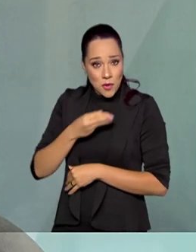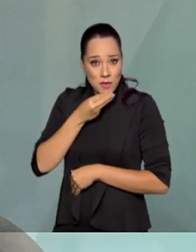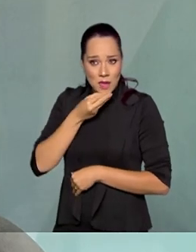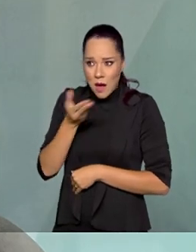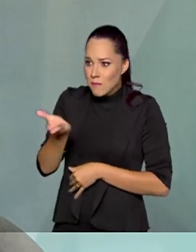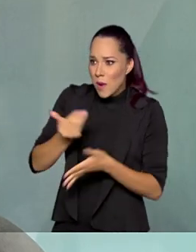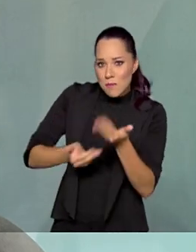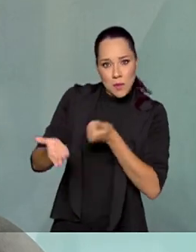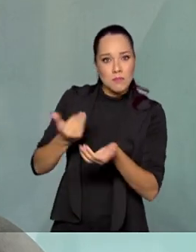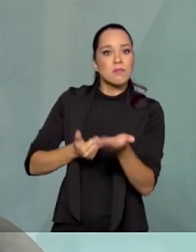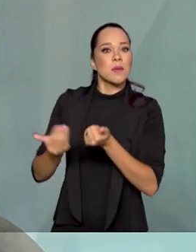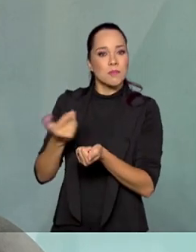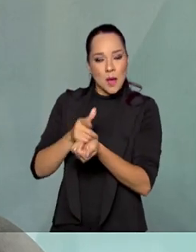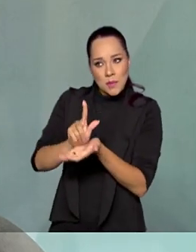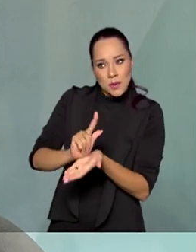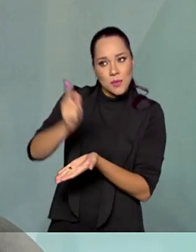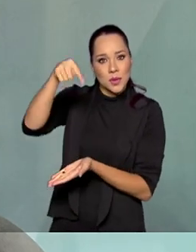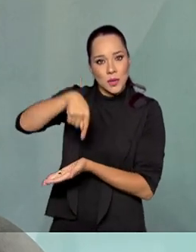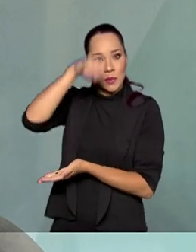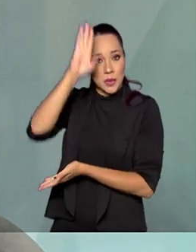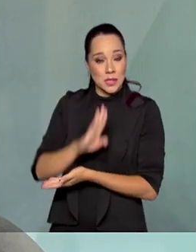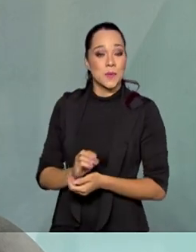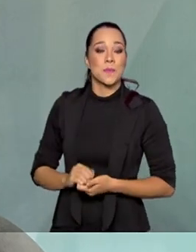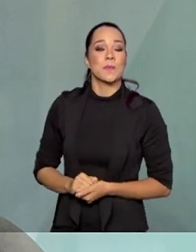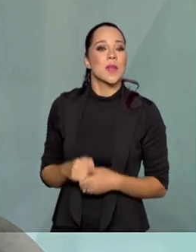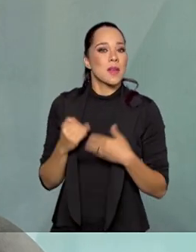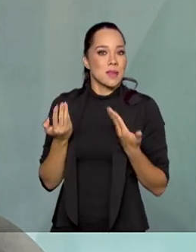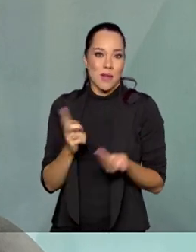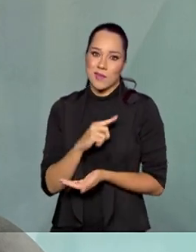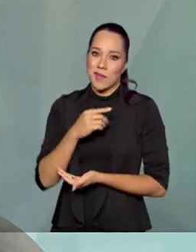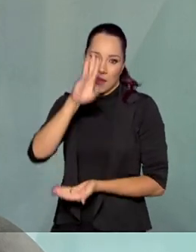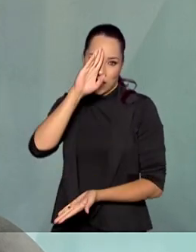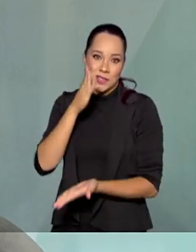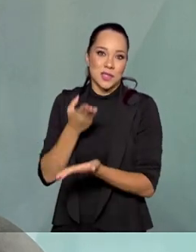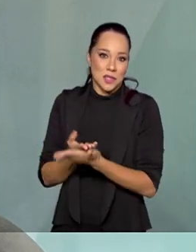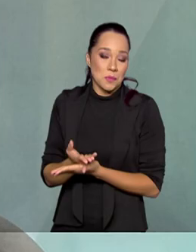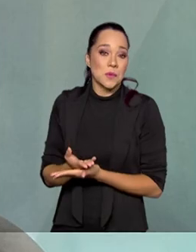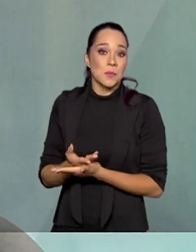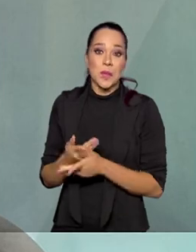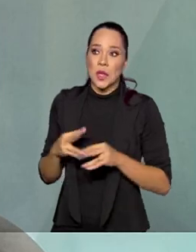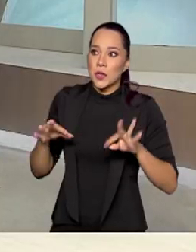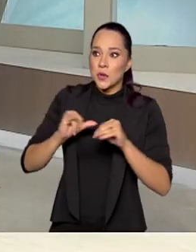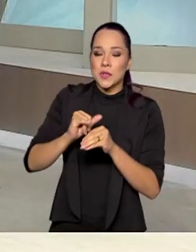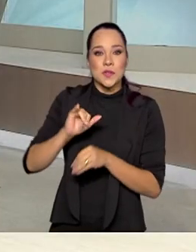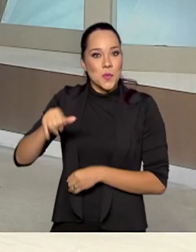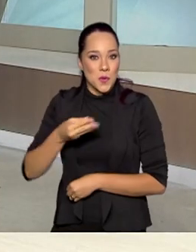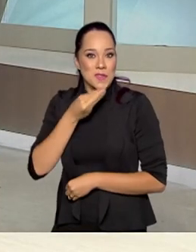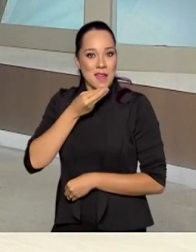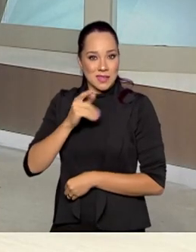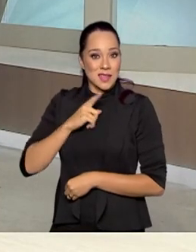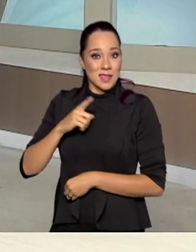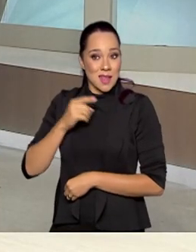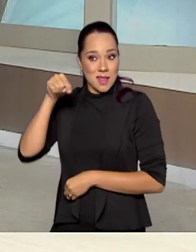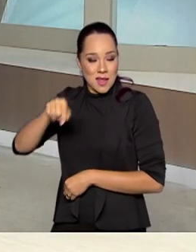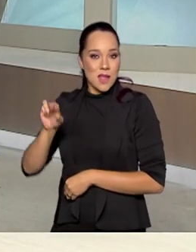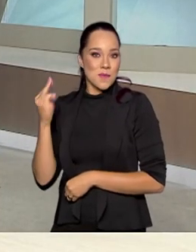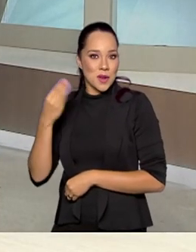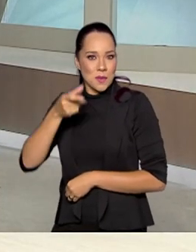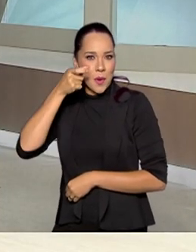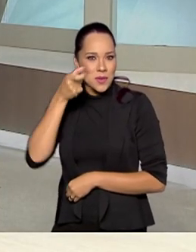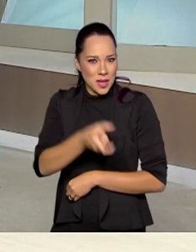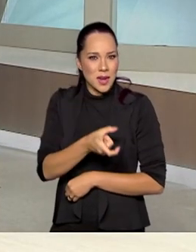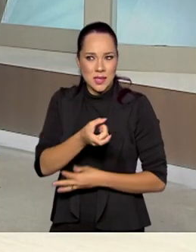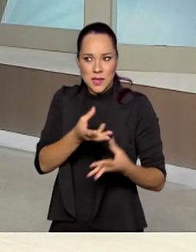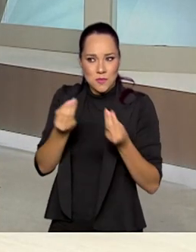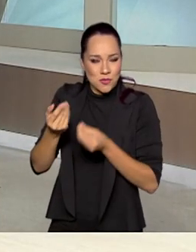lançar a partir do Brasil. Então, nós acreditamos que, por conta de todas as vantagens que nós temos lá e pelo interesse que foi